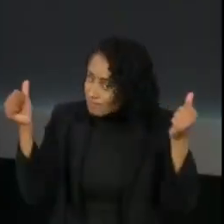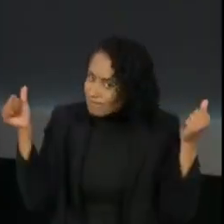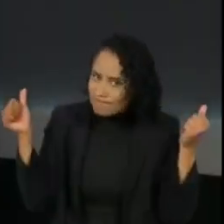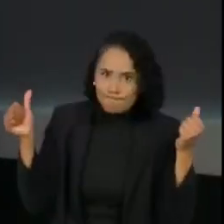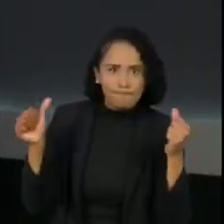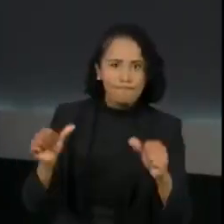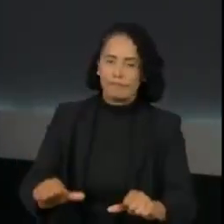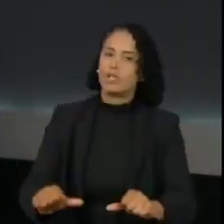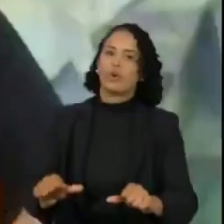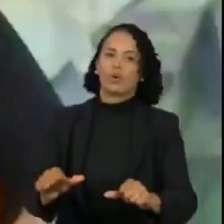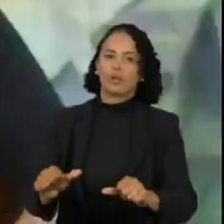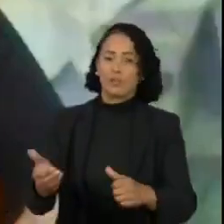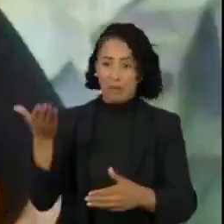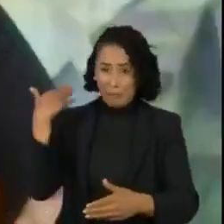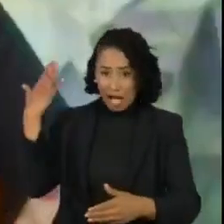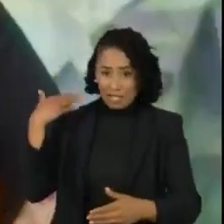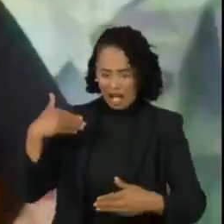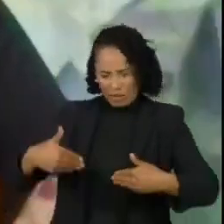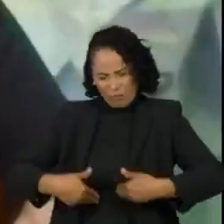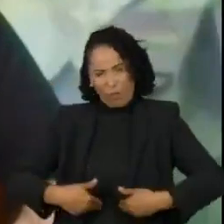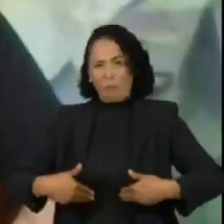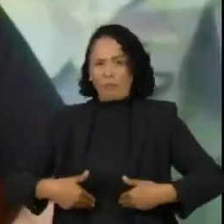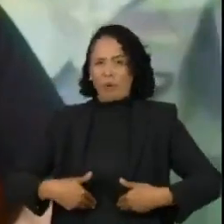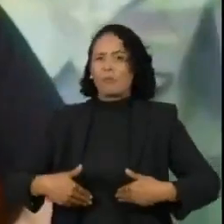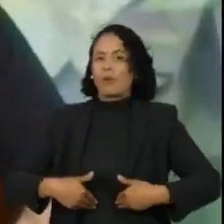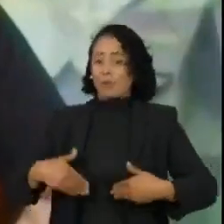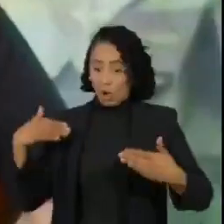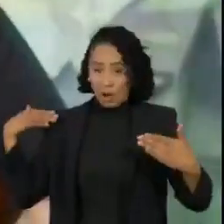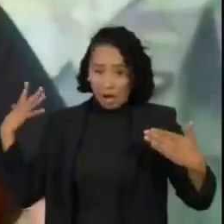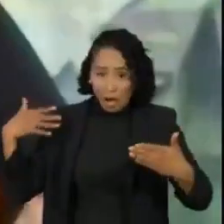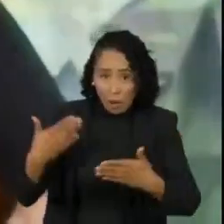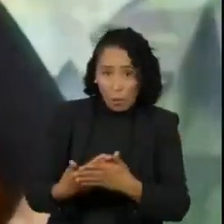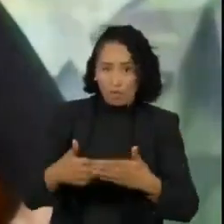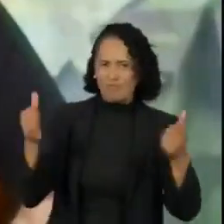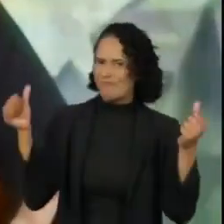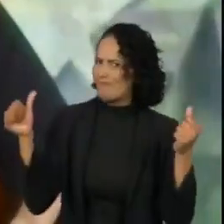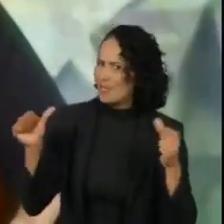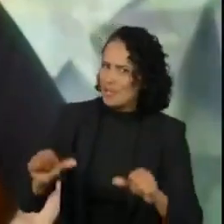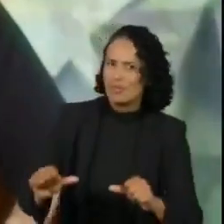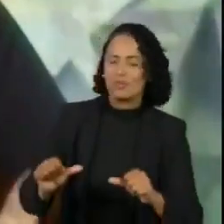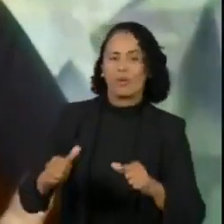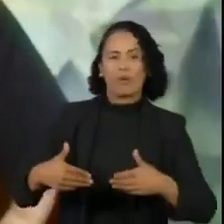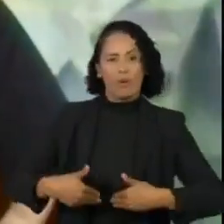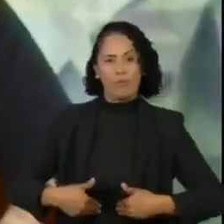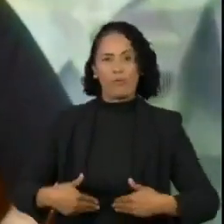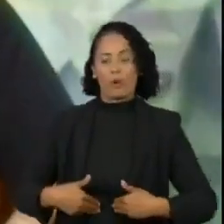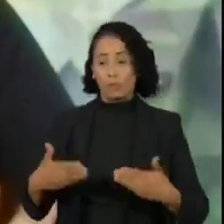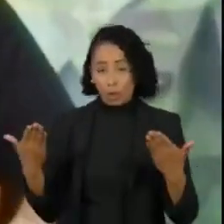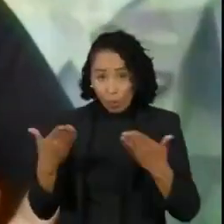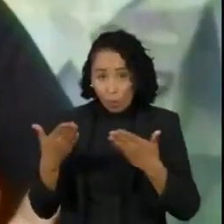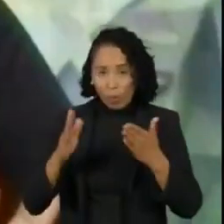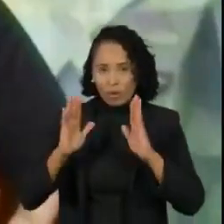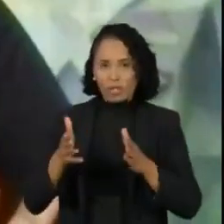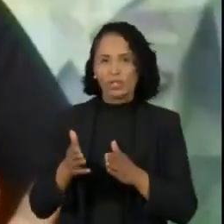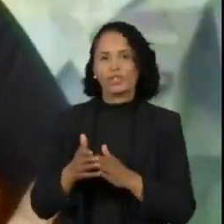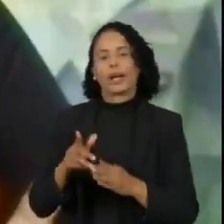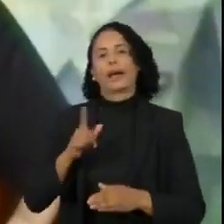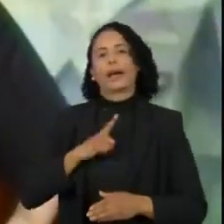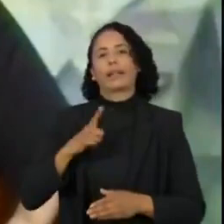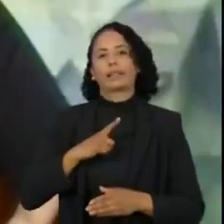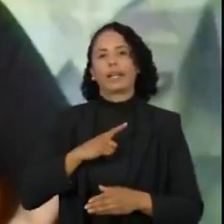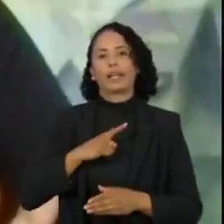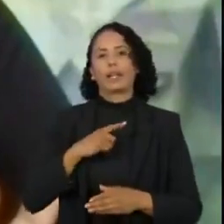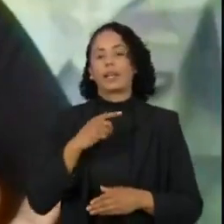Uma necessidade que já não era pequena, agora está explosiva. Hoje, a cada dois brasileiros, um